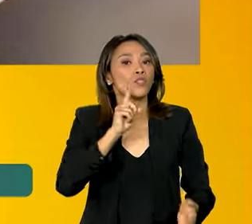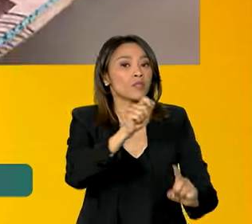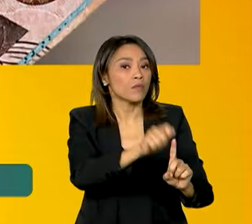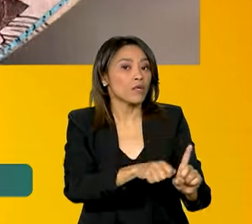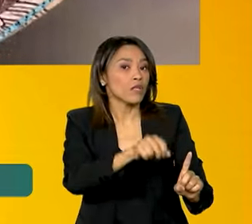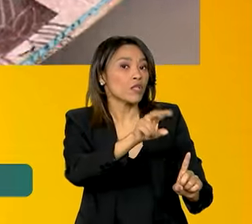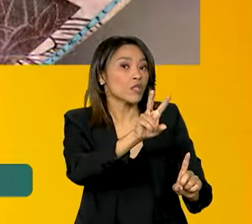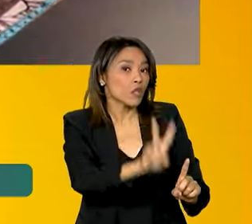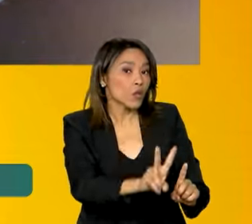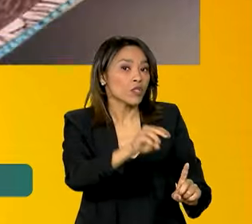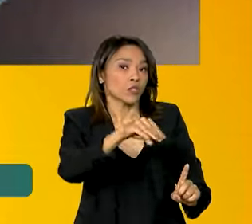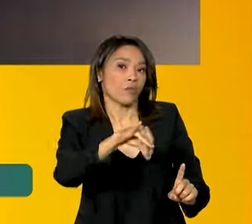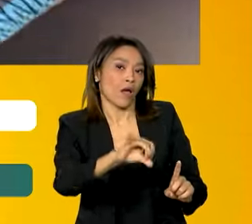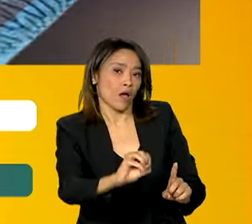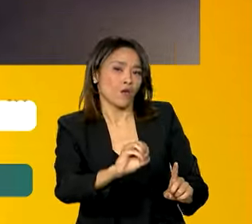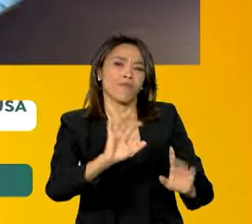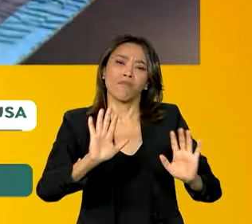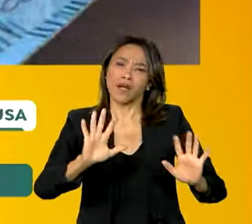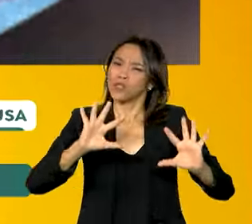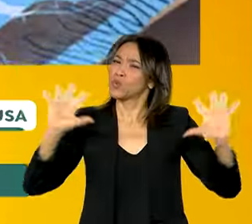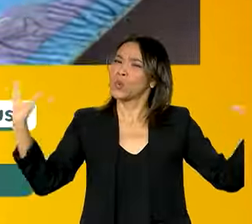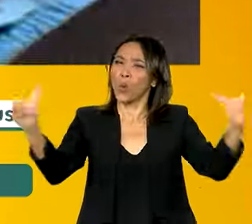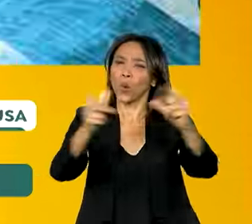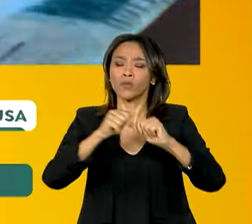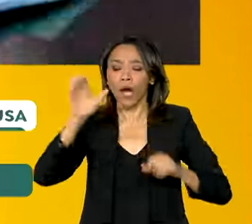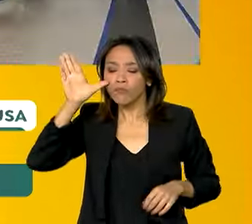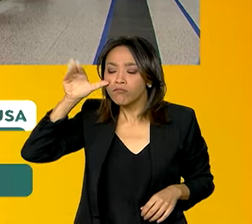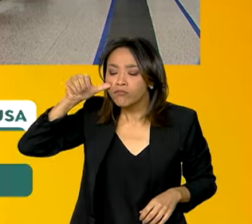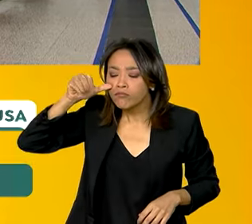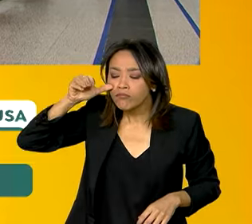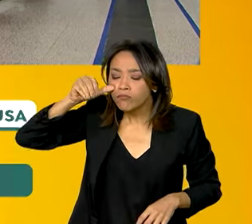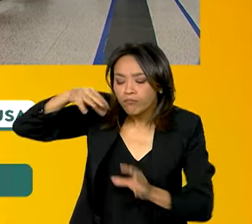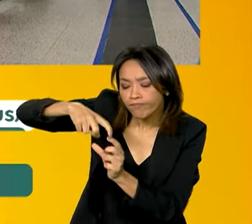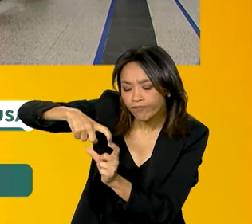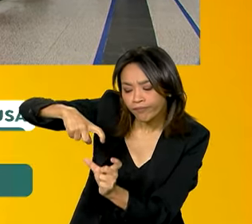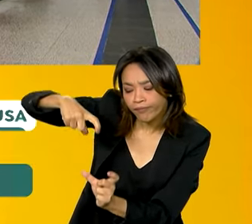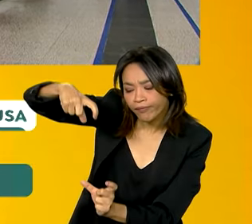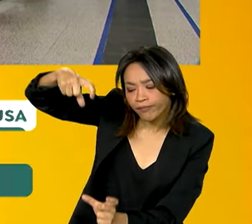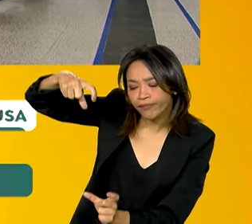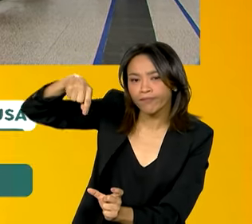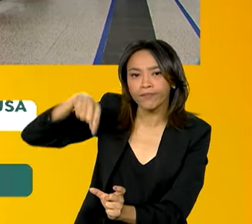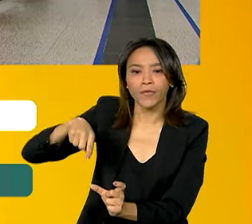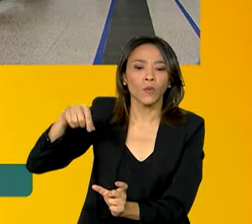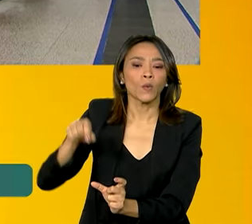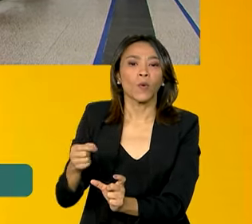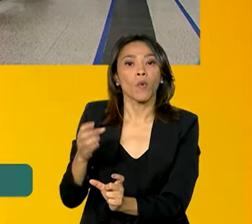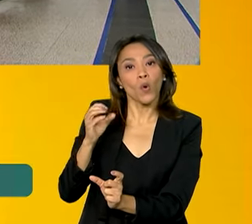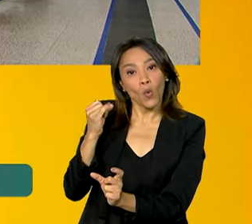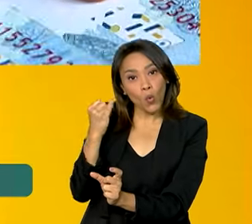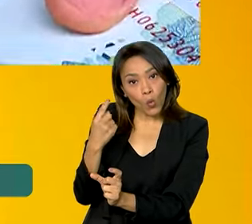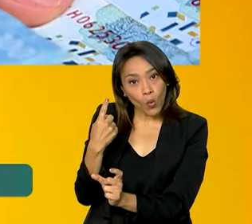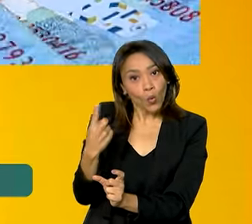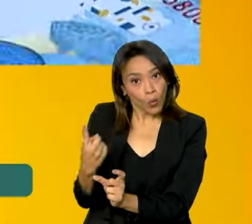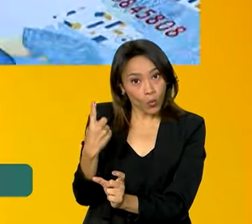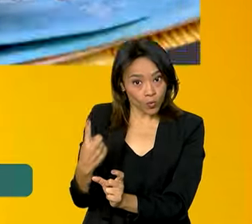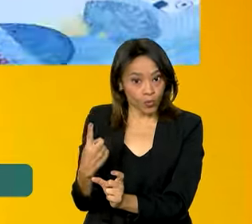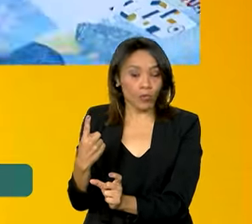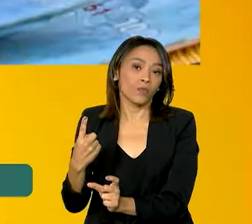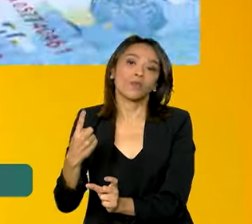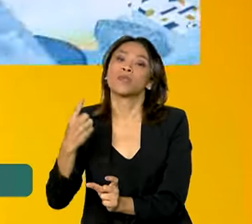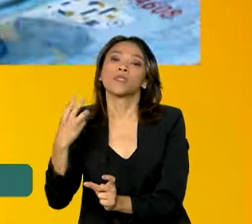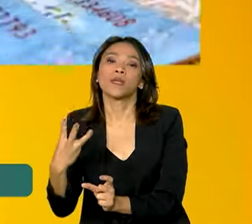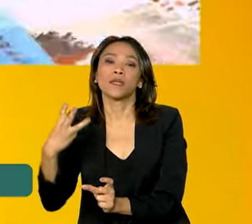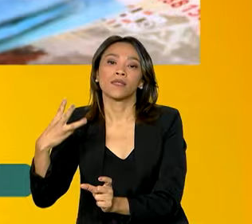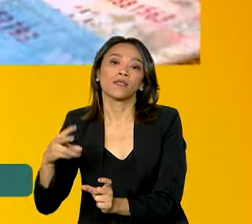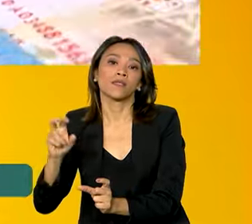maio. Mas todos já podem verificar o extrato por meio da Central 135 ou pelo site ou